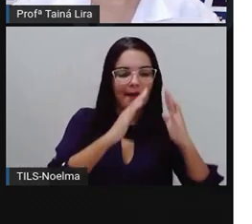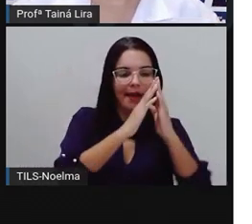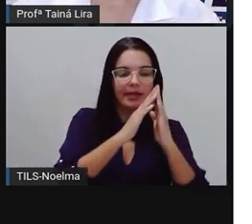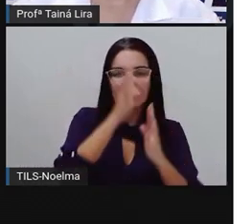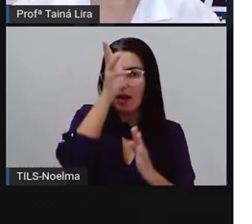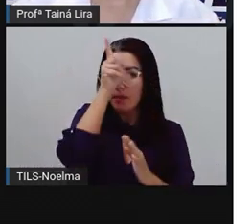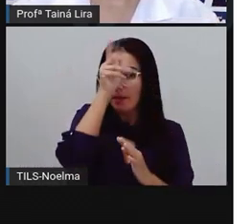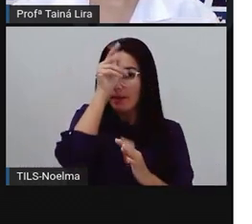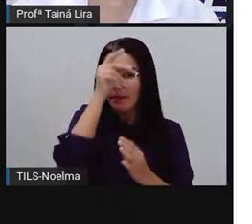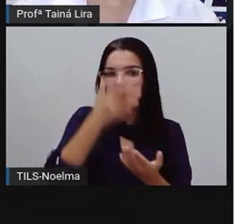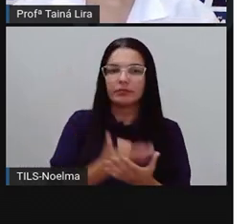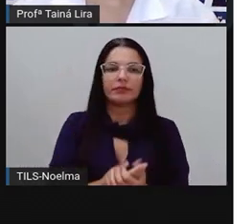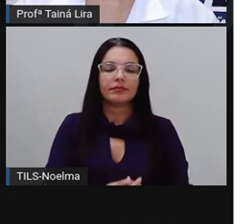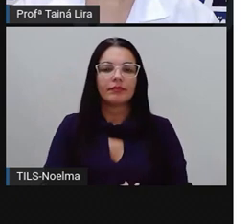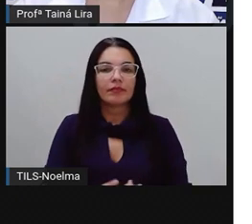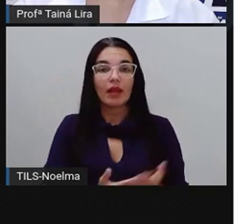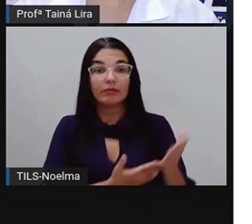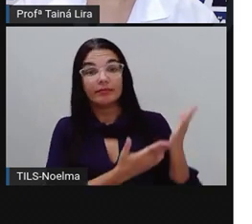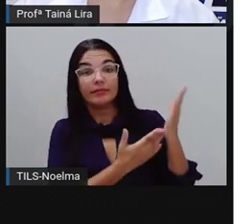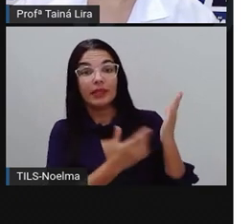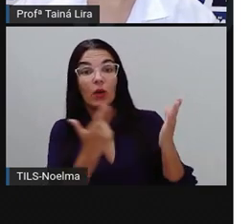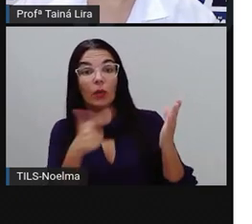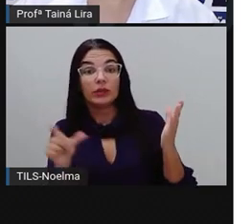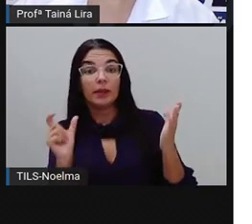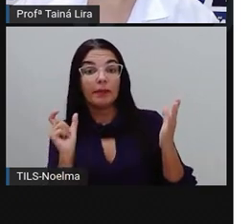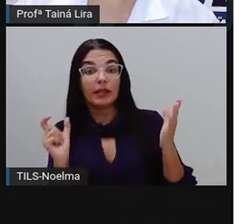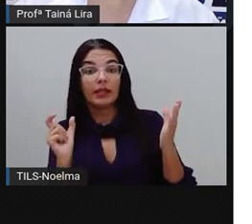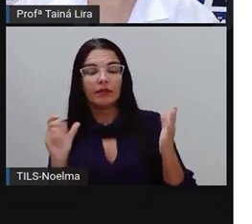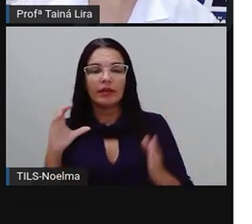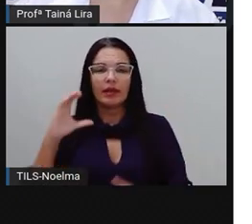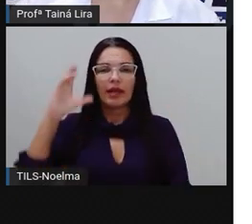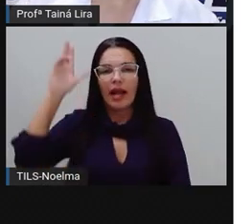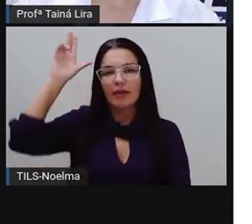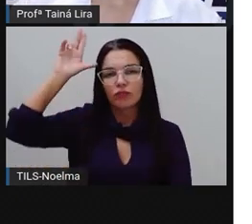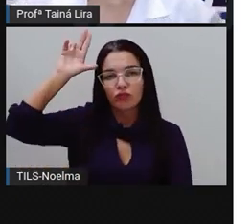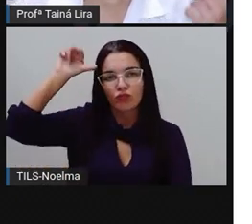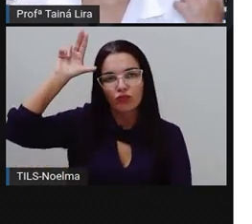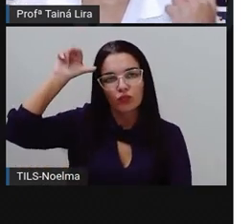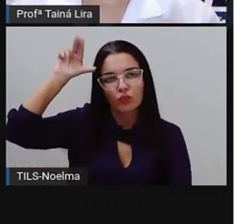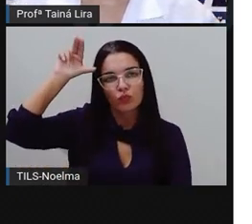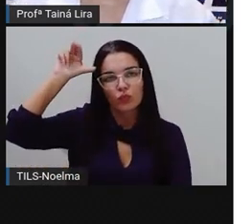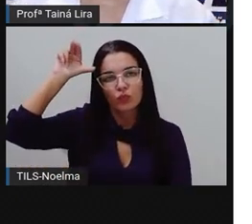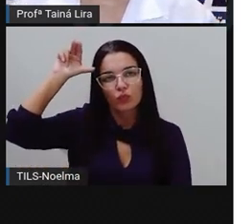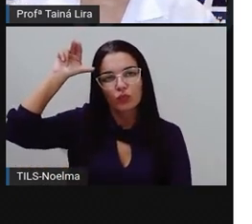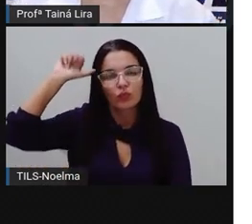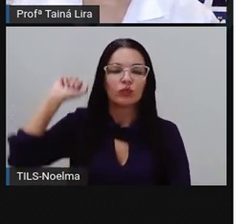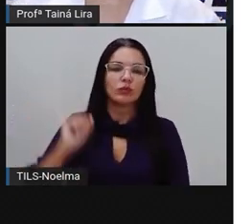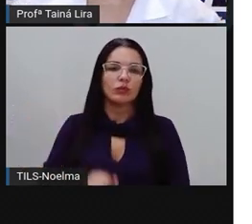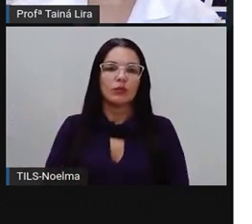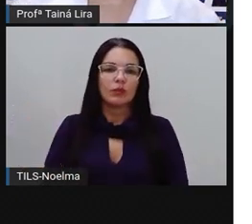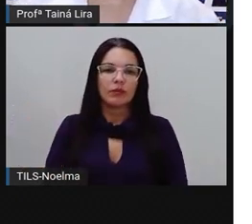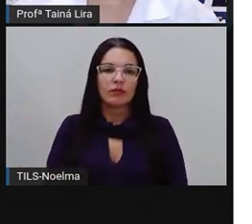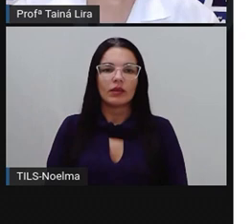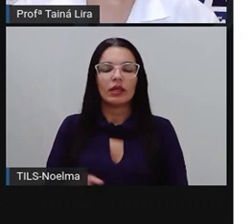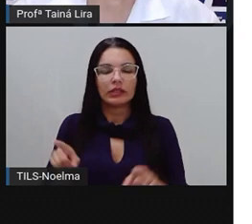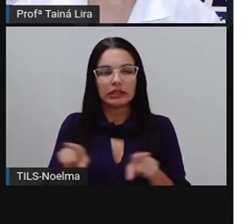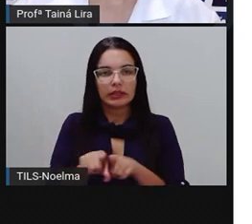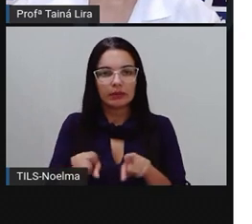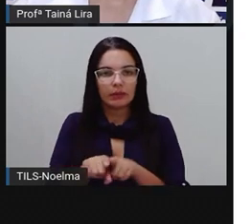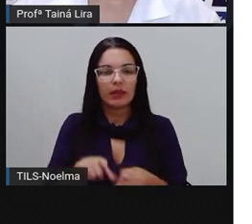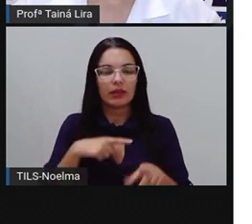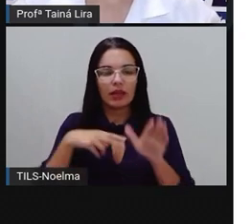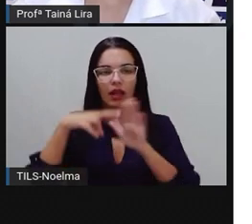Cavalo. Olha lá, cavalo. A mesma situação. Termina com o, mas tem o som de u.